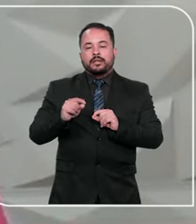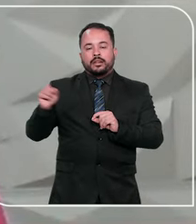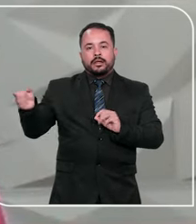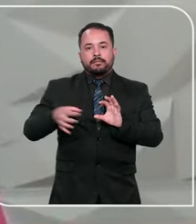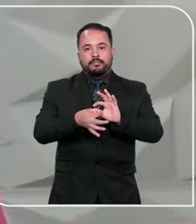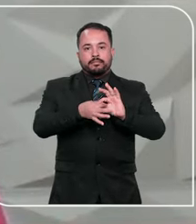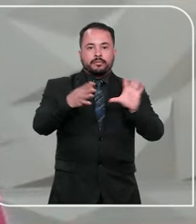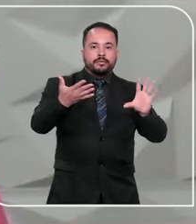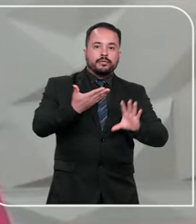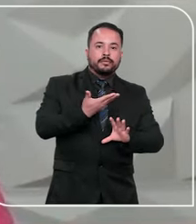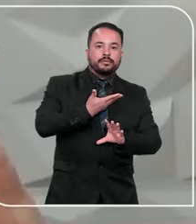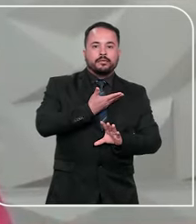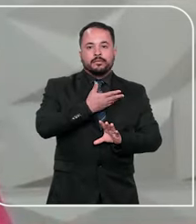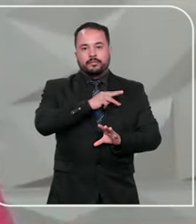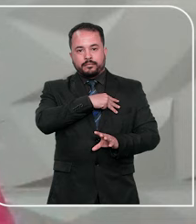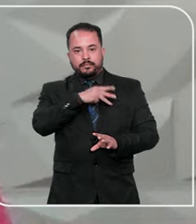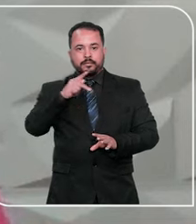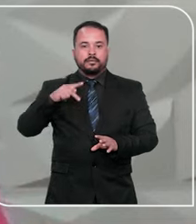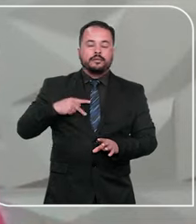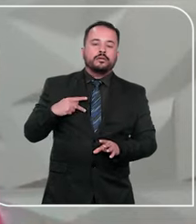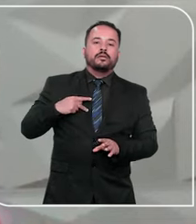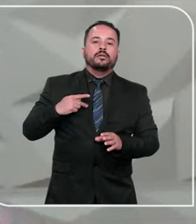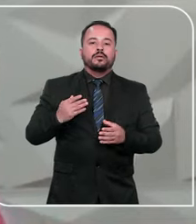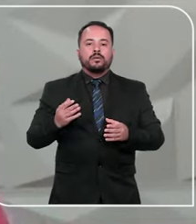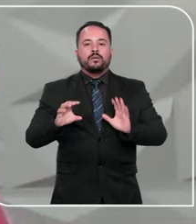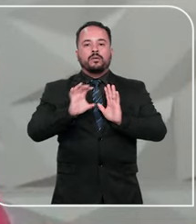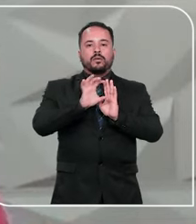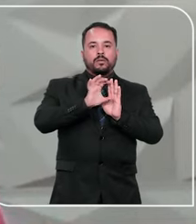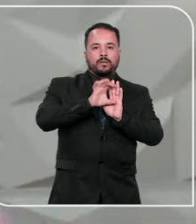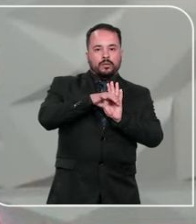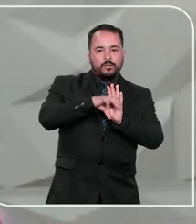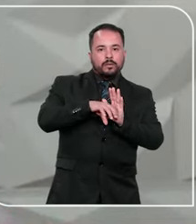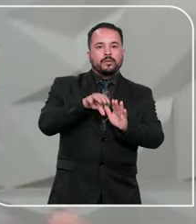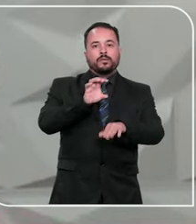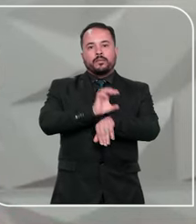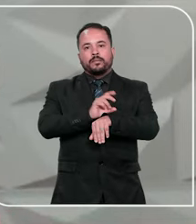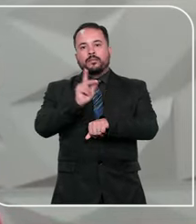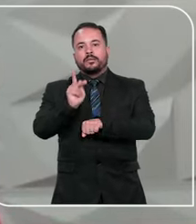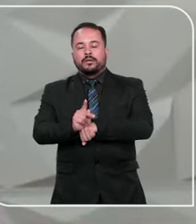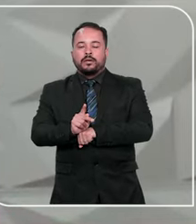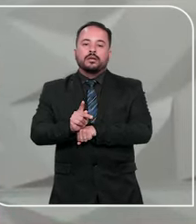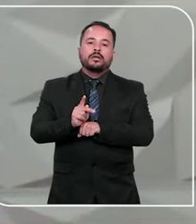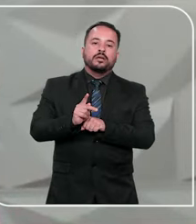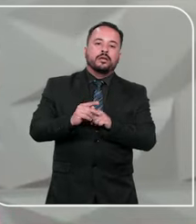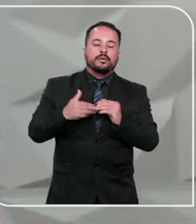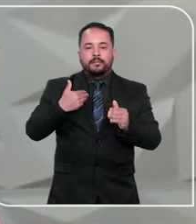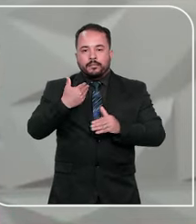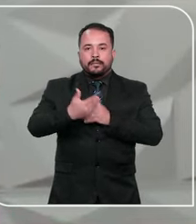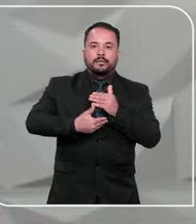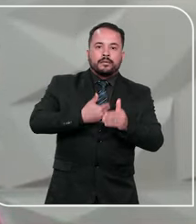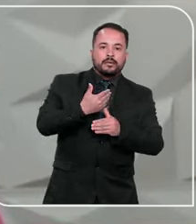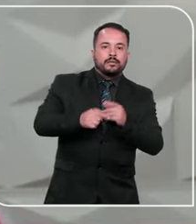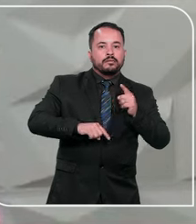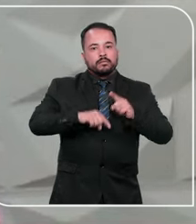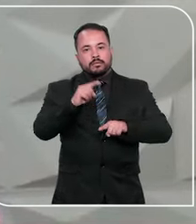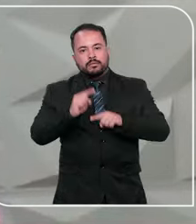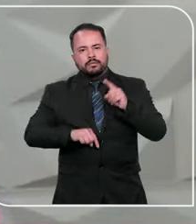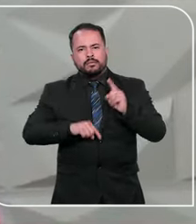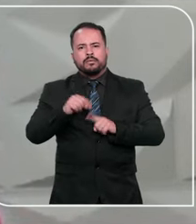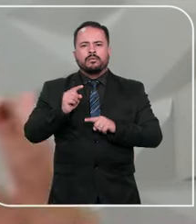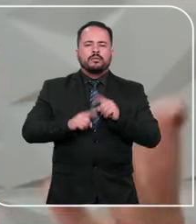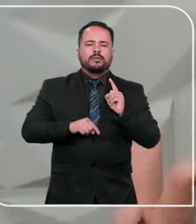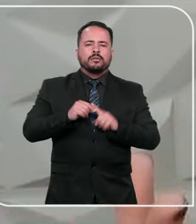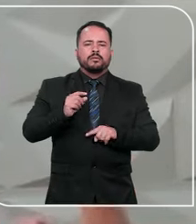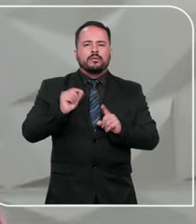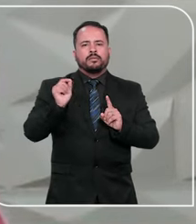no Ministério Público. No caso do arrolamento comum também, o Código de Processo Civil delimita que para que haja esse procedimento, os bens têm